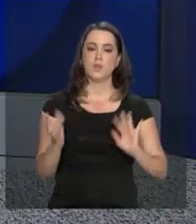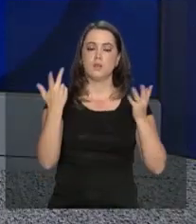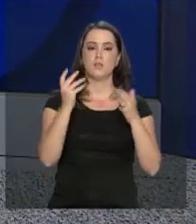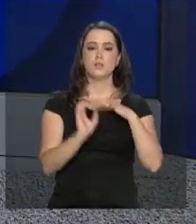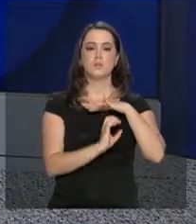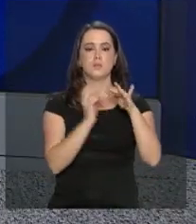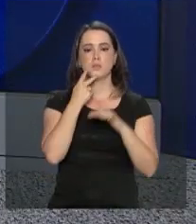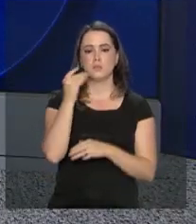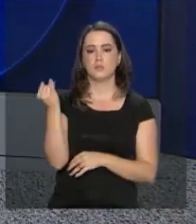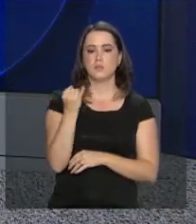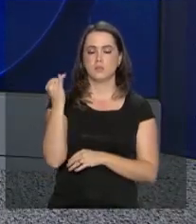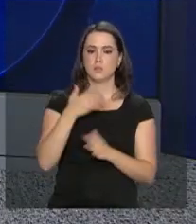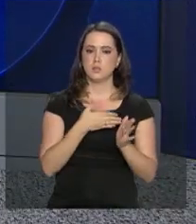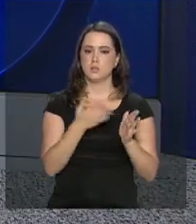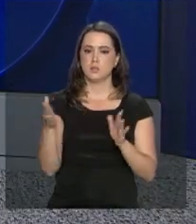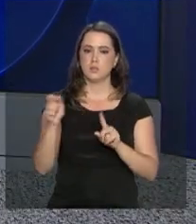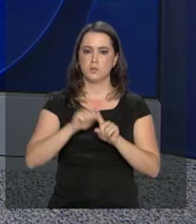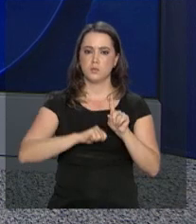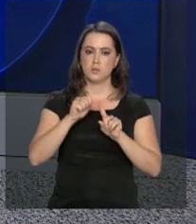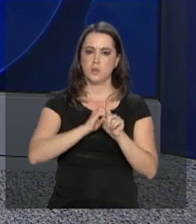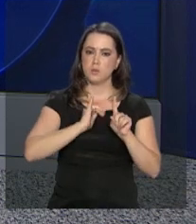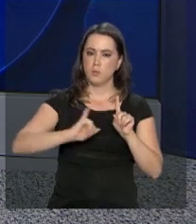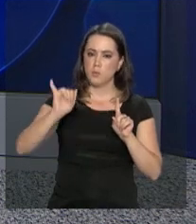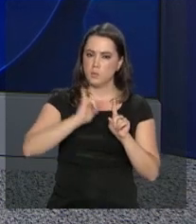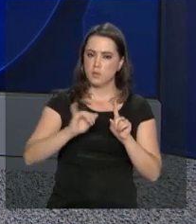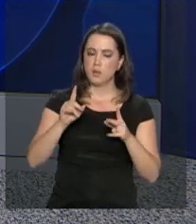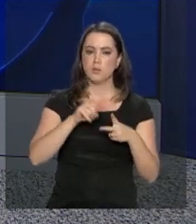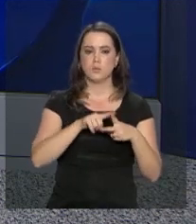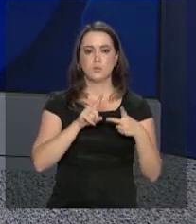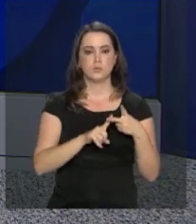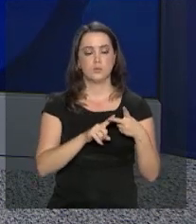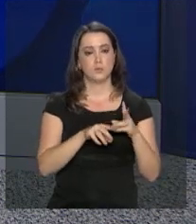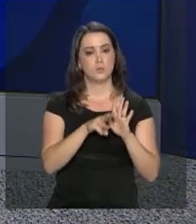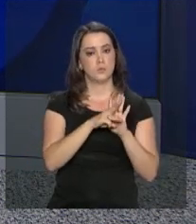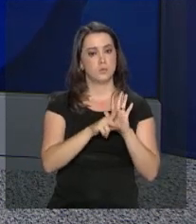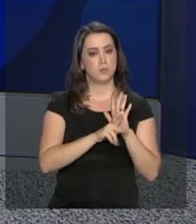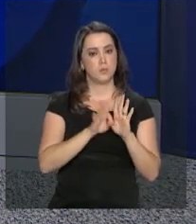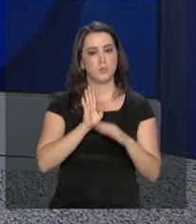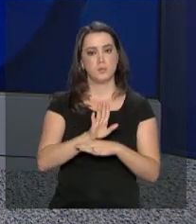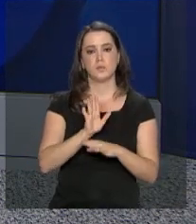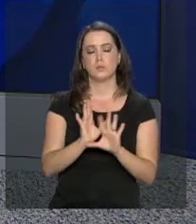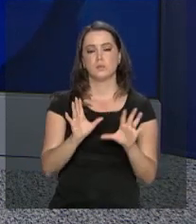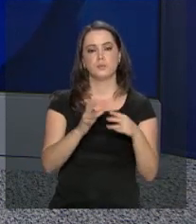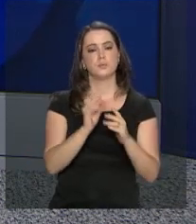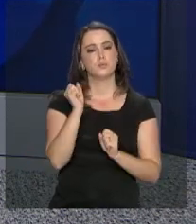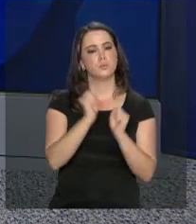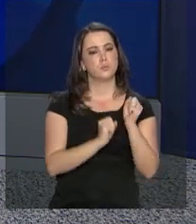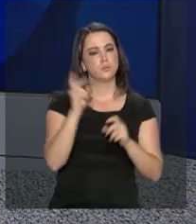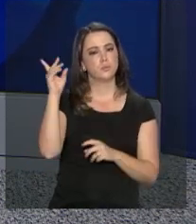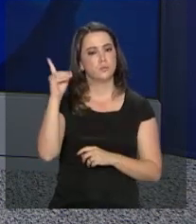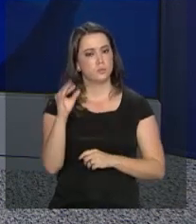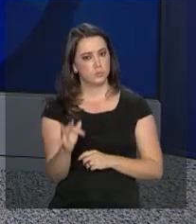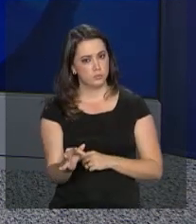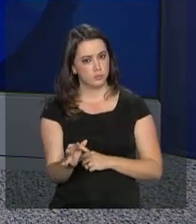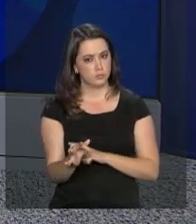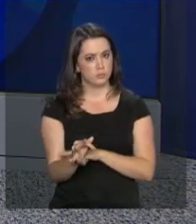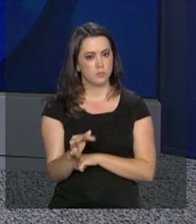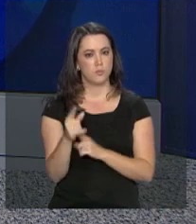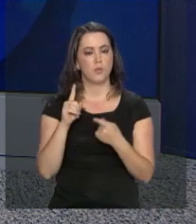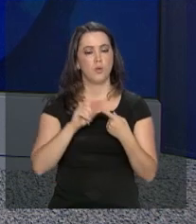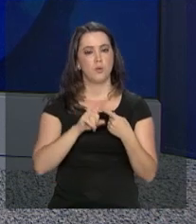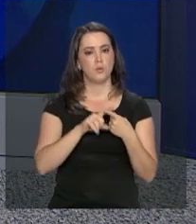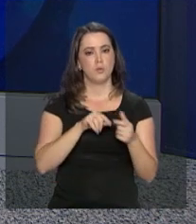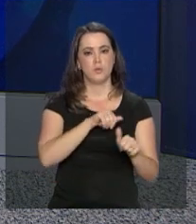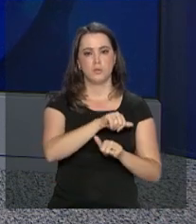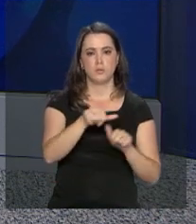empresários destacaram que, neste mês, foram publicadas duas medidas provisórias que beneficiam o setor produtivo no Distrito Federal.